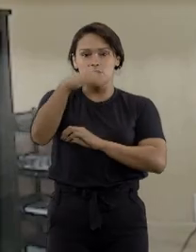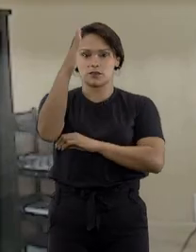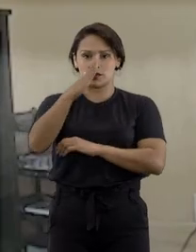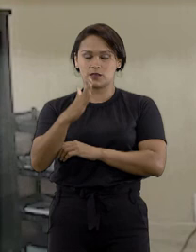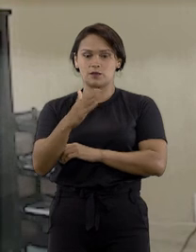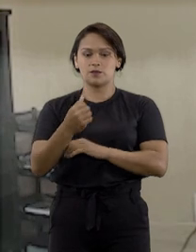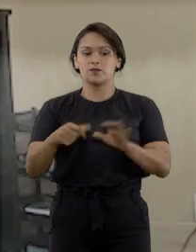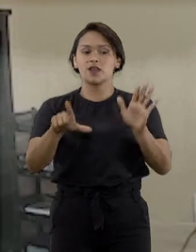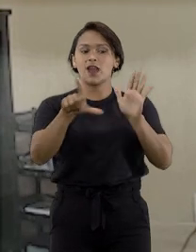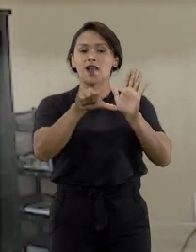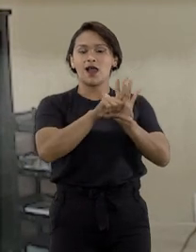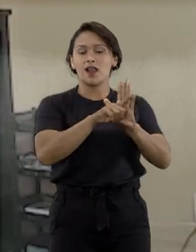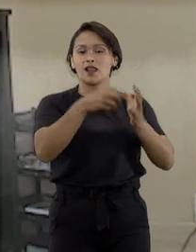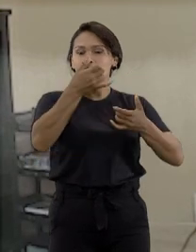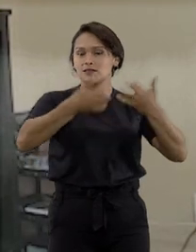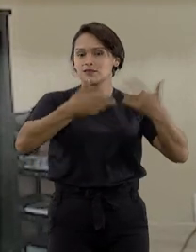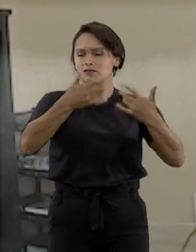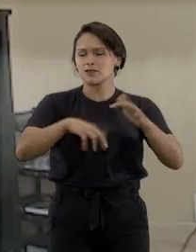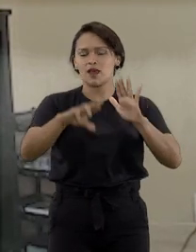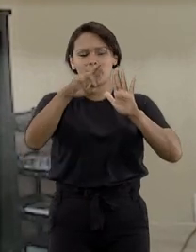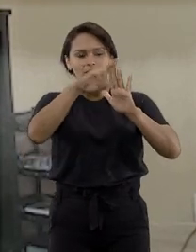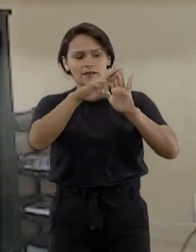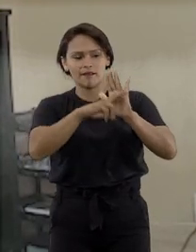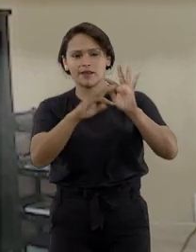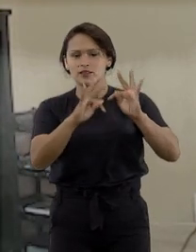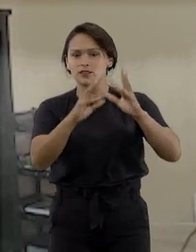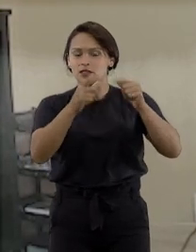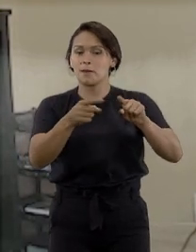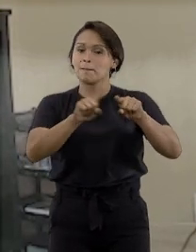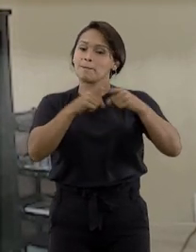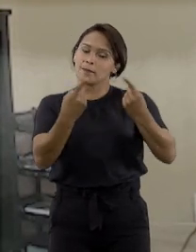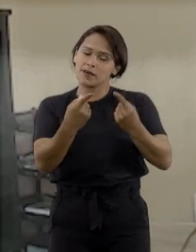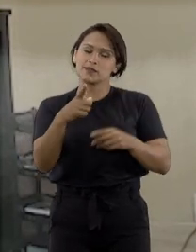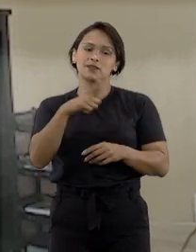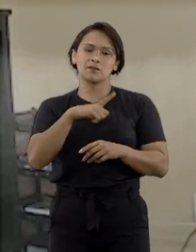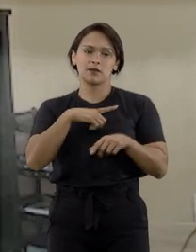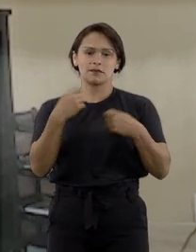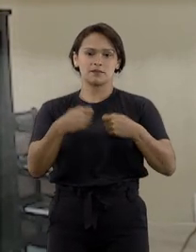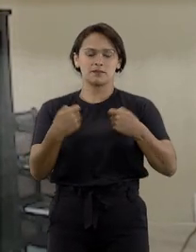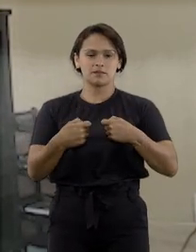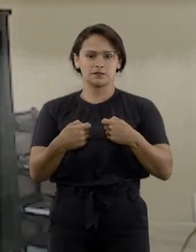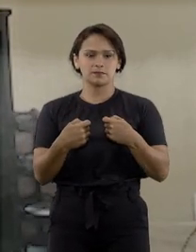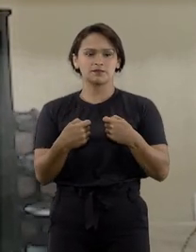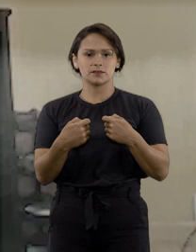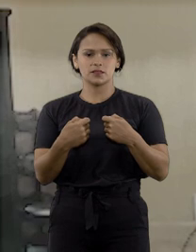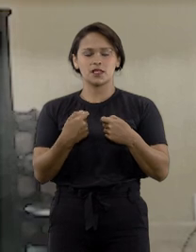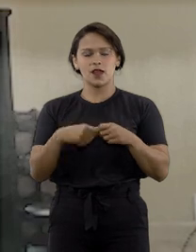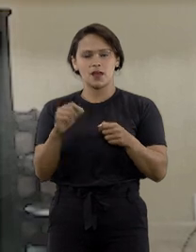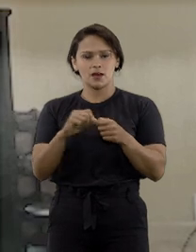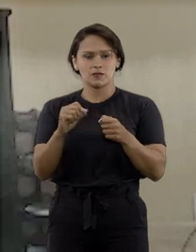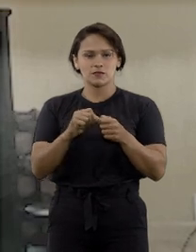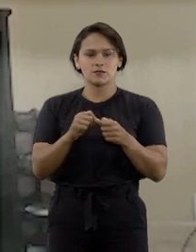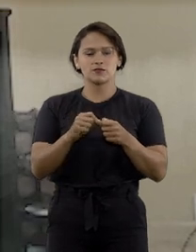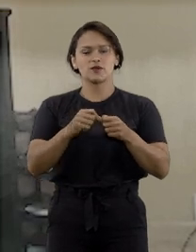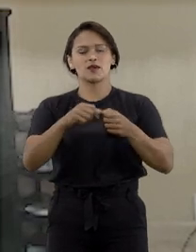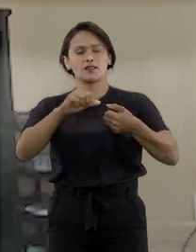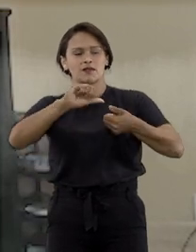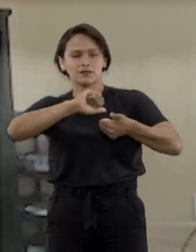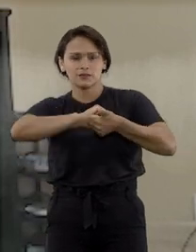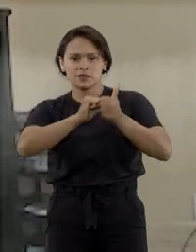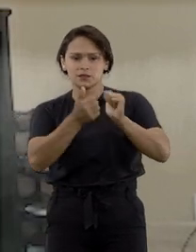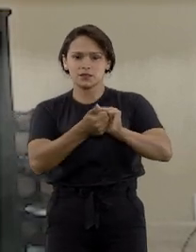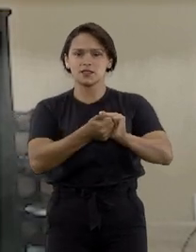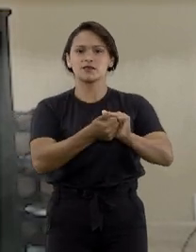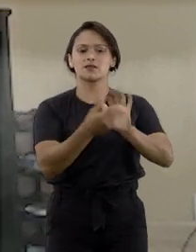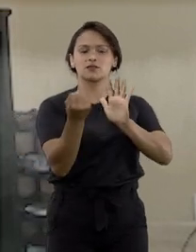A Lei Ferrari estabelece as regras gerais, mas também é necessário que sejam realizadas as convenções das